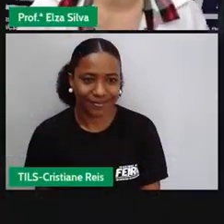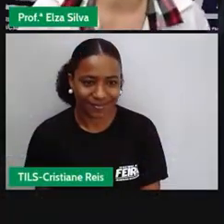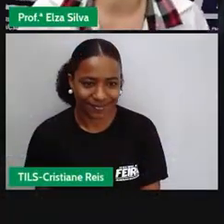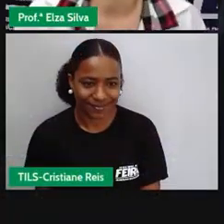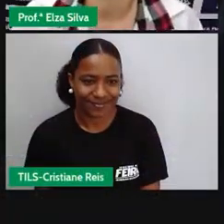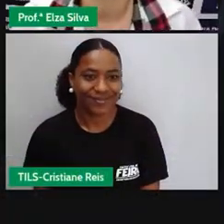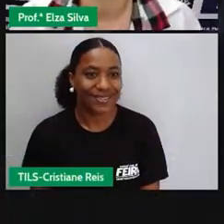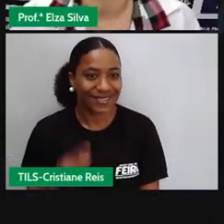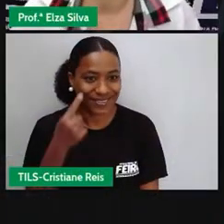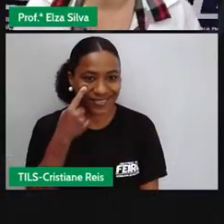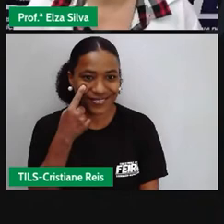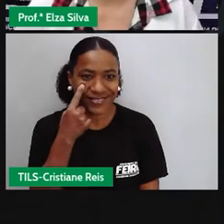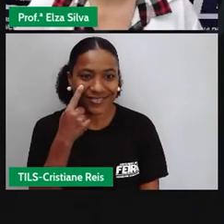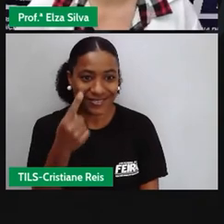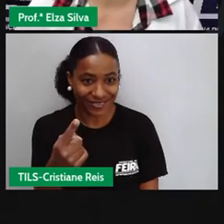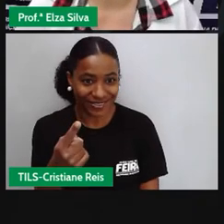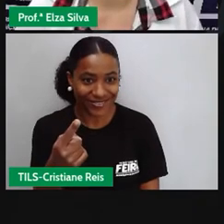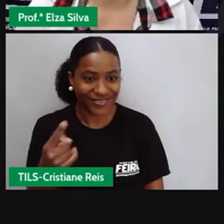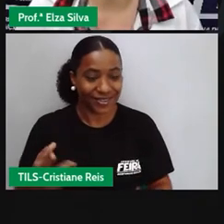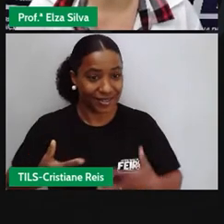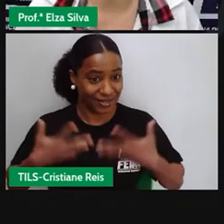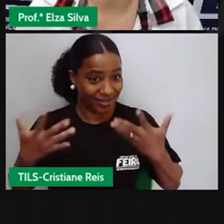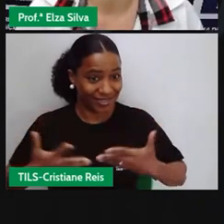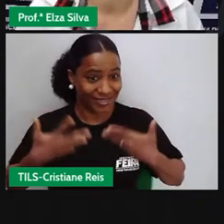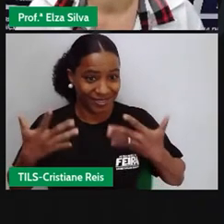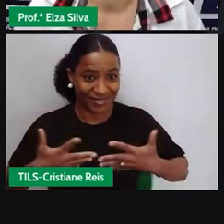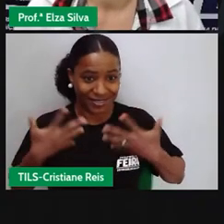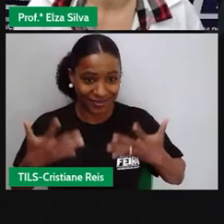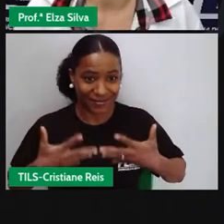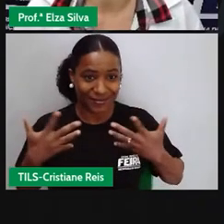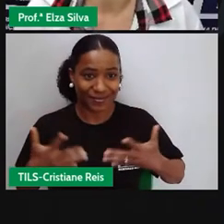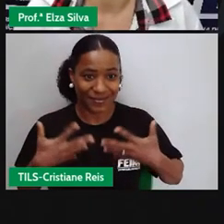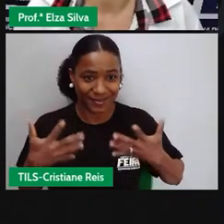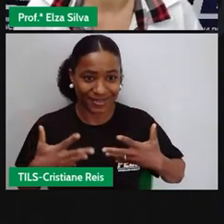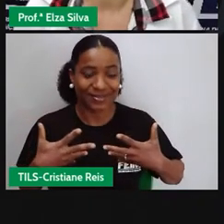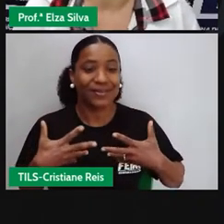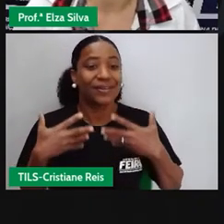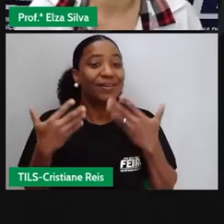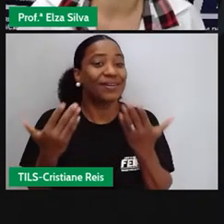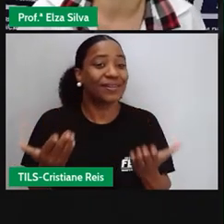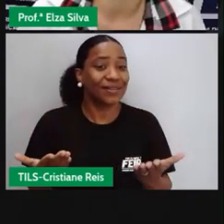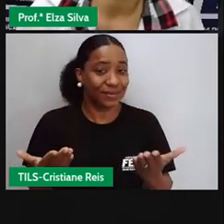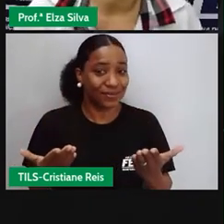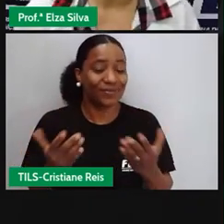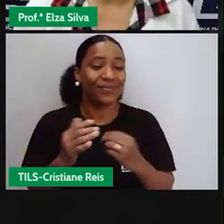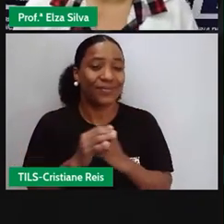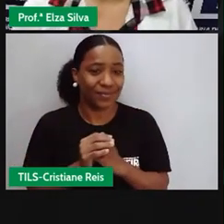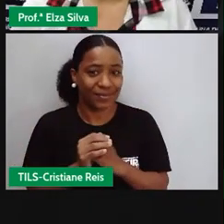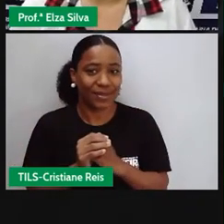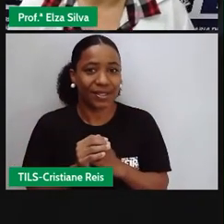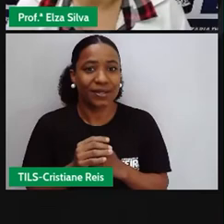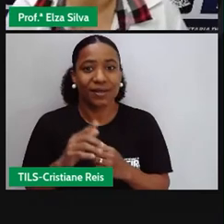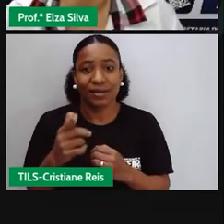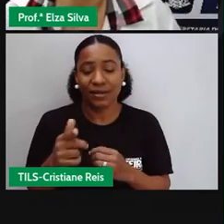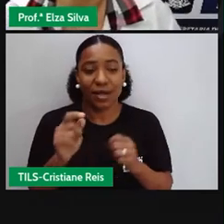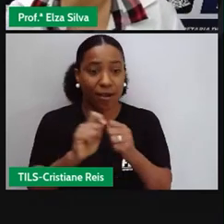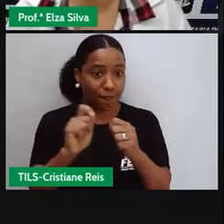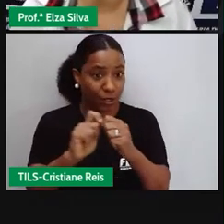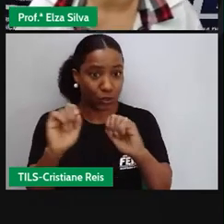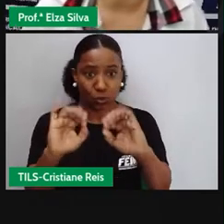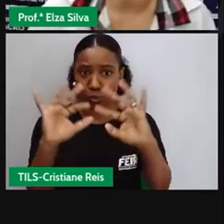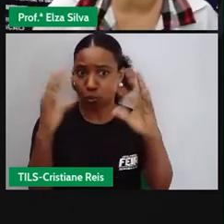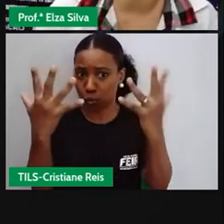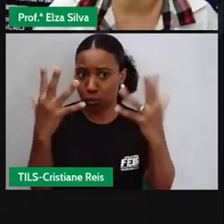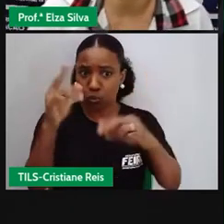Eita que a nossa aula de hoje está animada, não é, gente? É claro que a gente não poderia comemorar as nossas